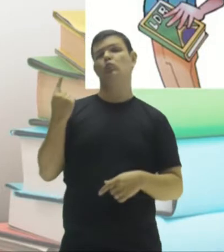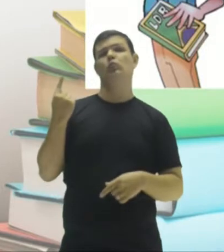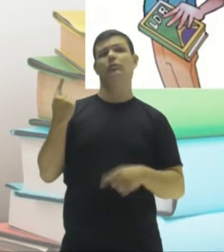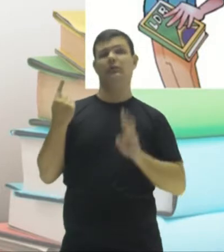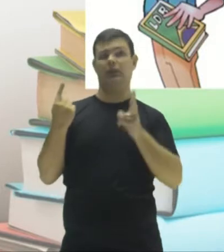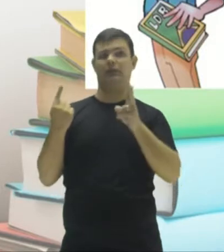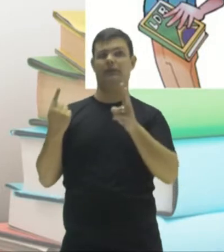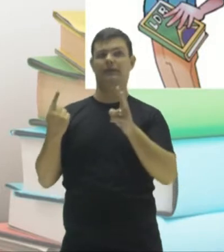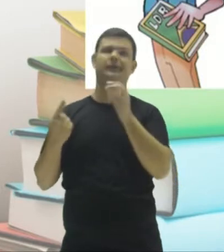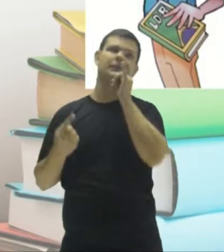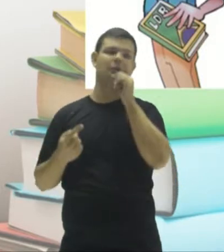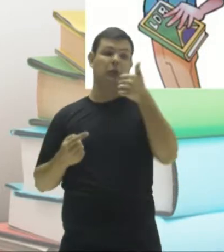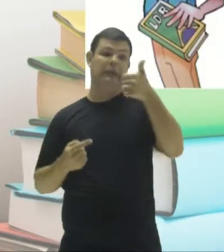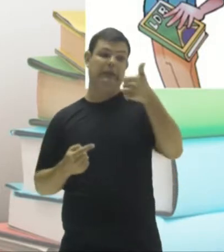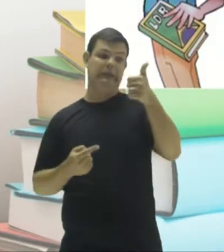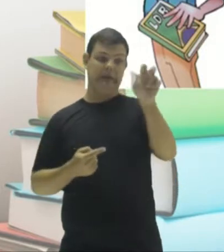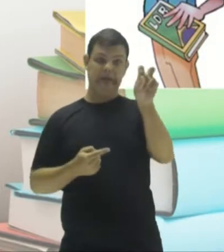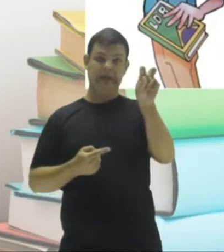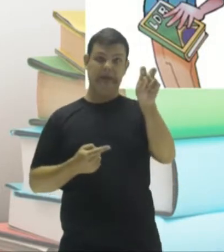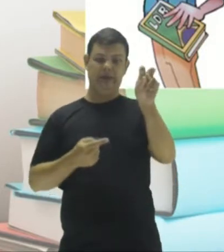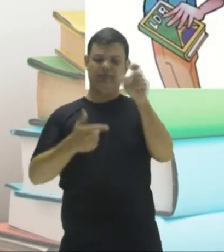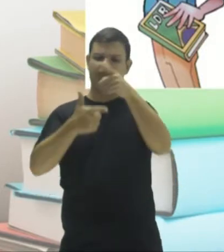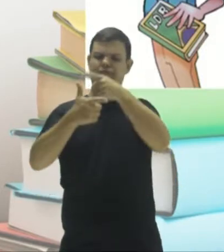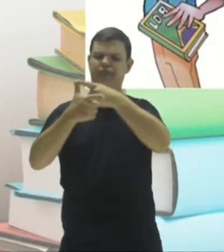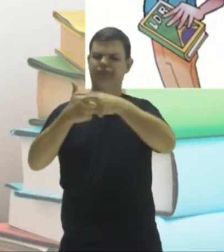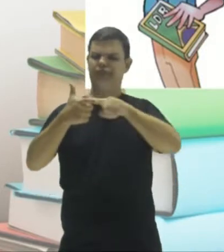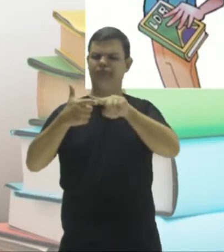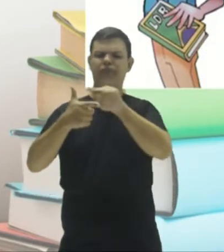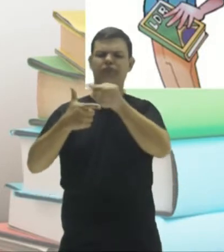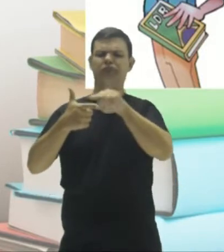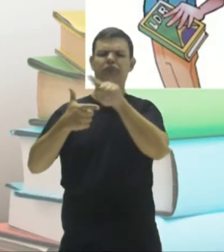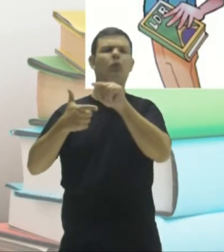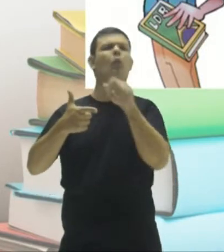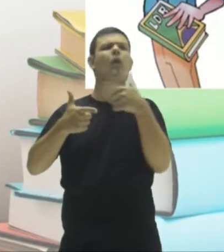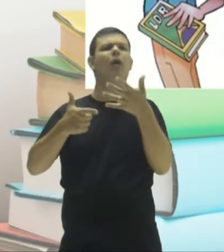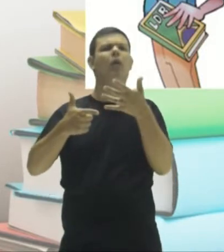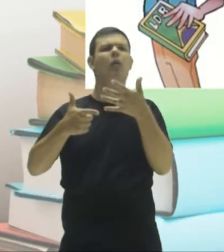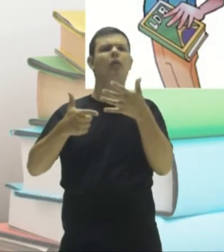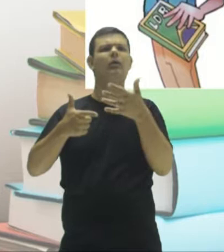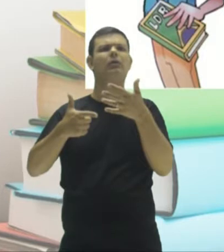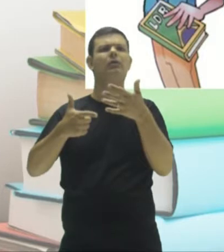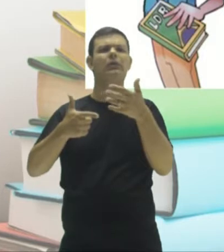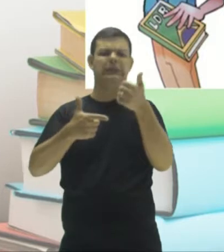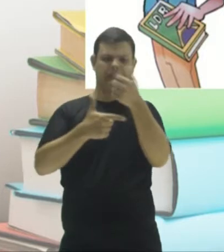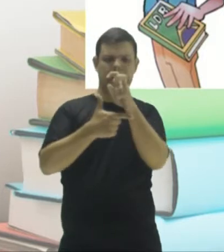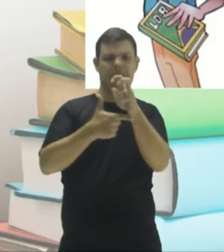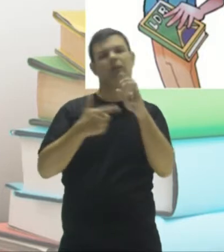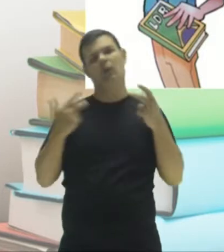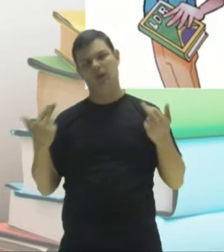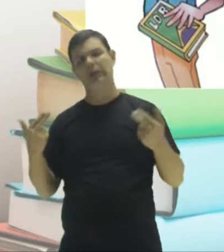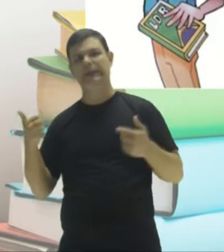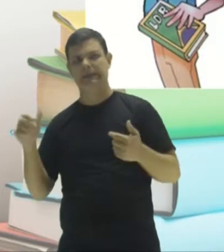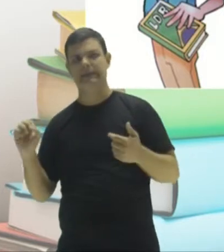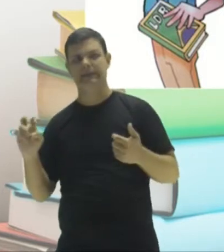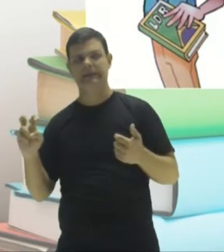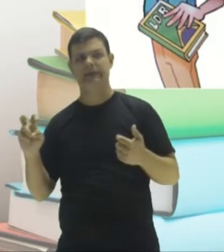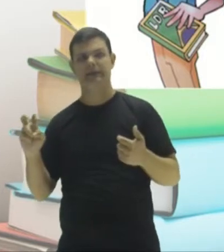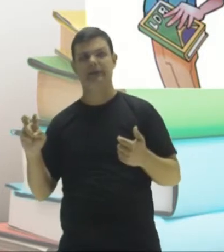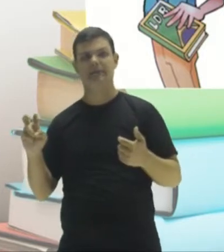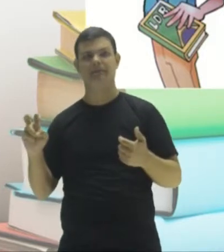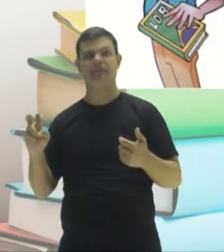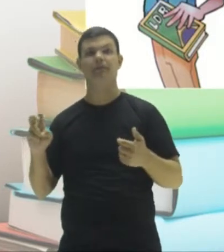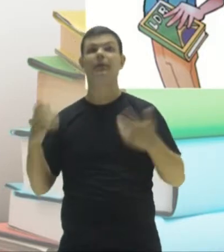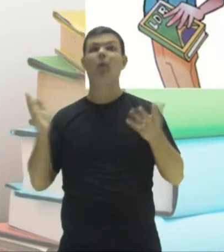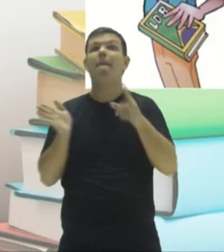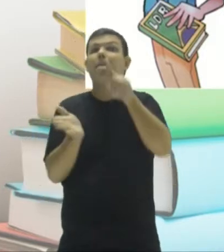por exemplo. Se você for dividir quinze, aqui, dividido quinze por quinze dá quinze, ok? Então, pessoal, logo, o